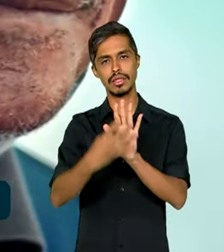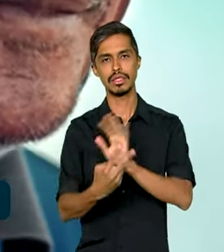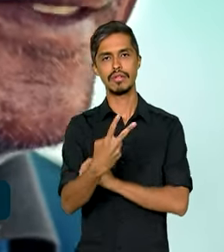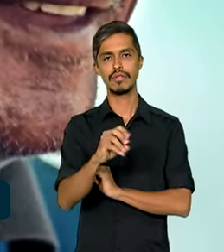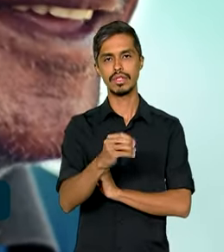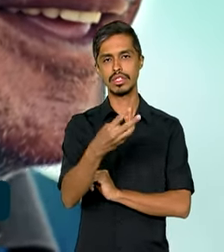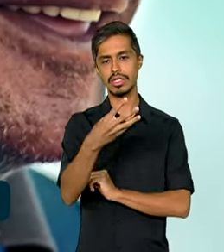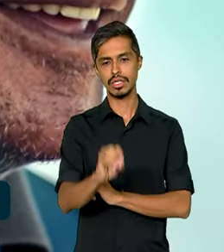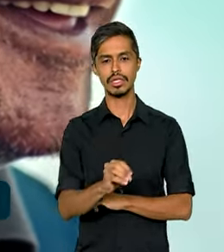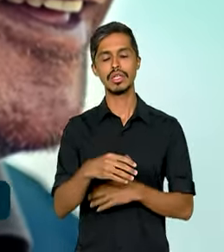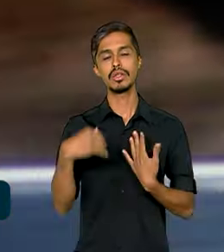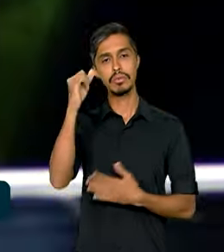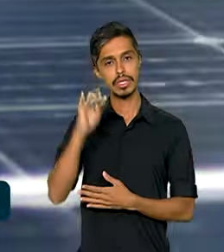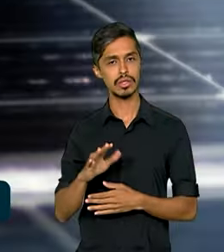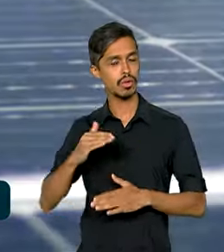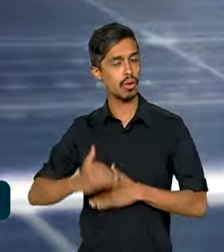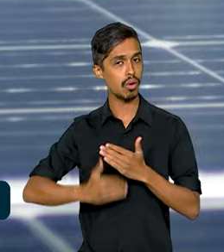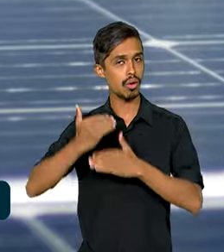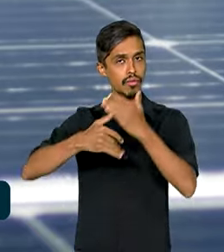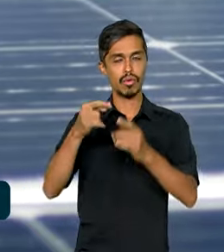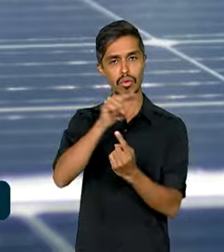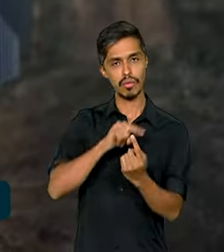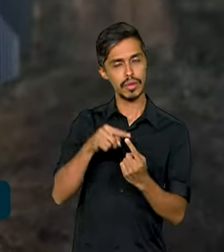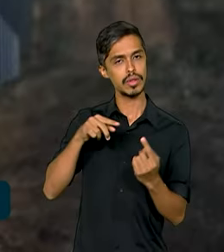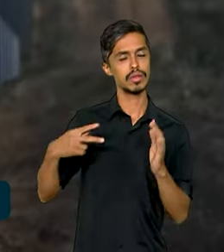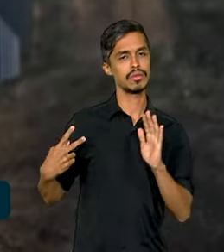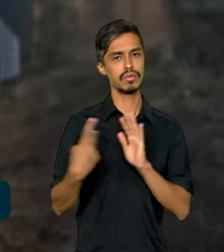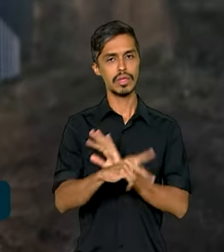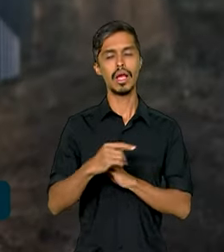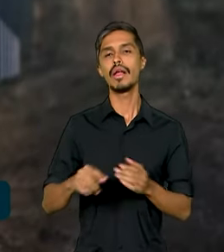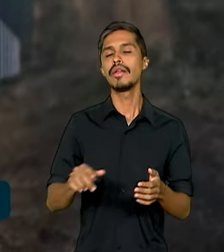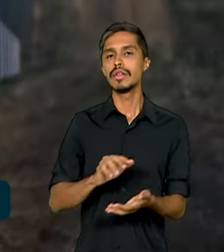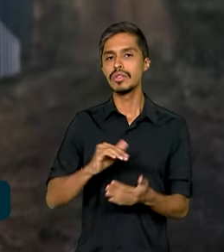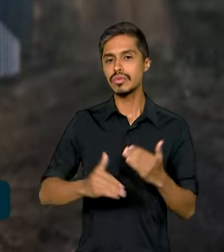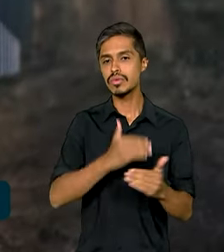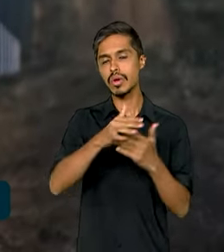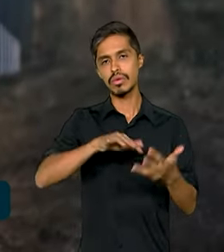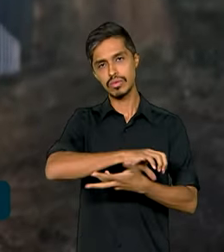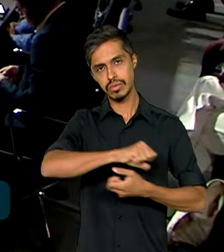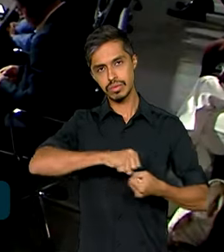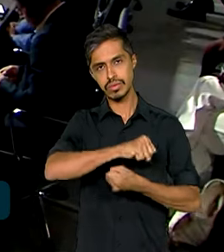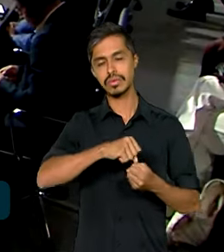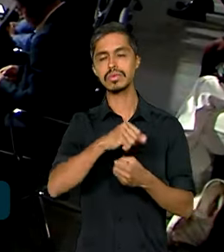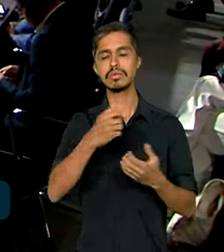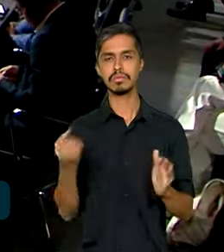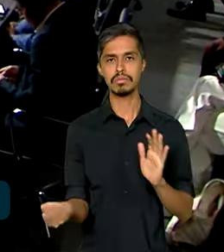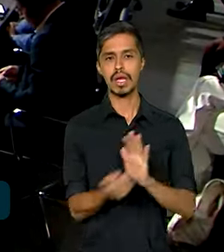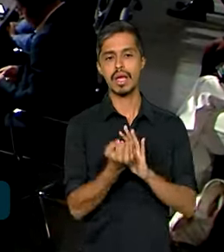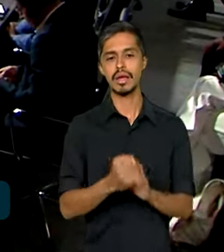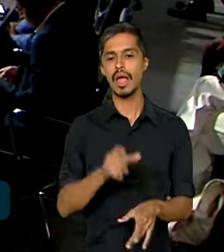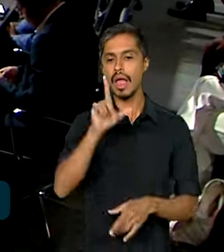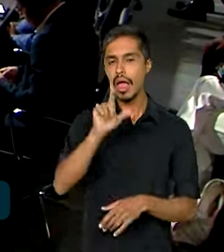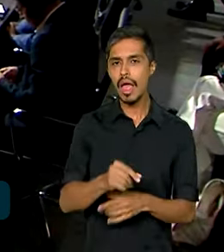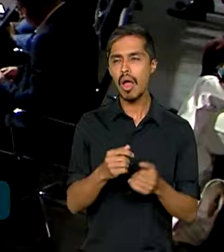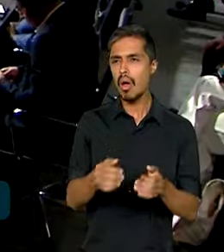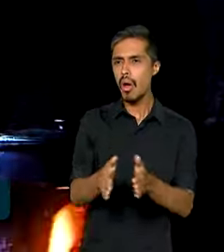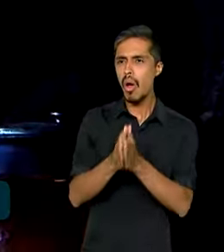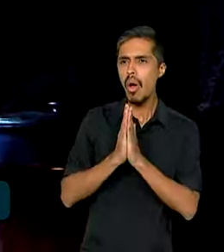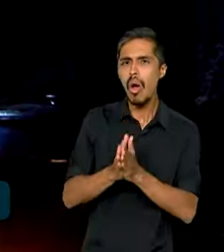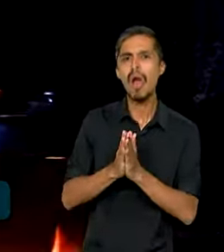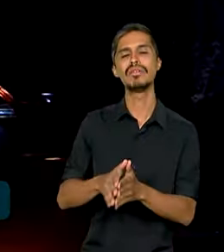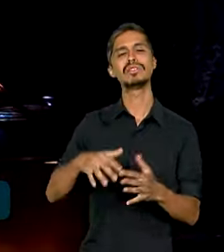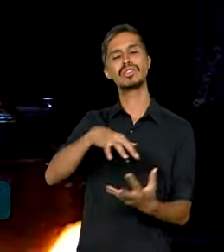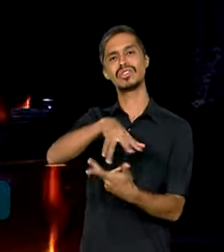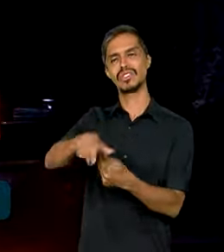avançado no processo dos objetivos do desenvolvimento sustentável, que são um apelo global,